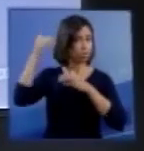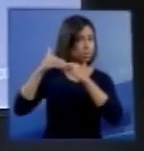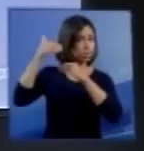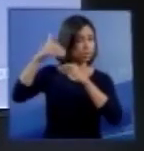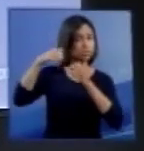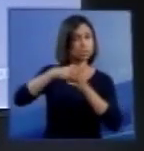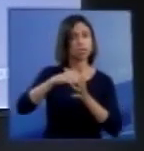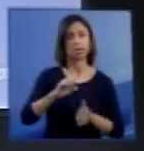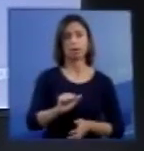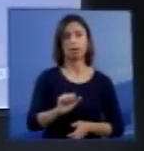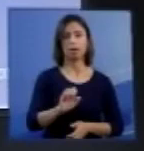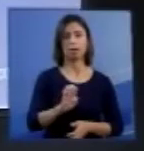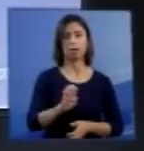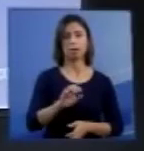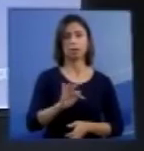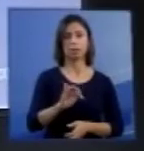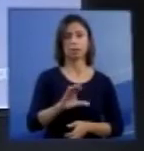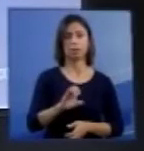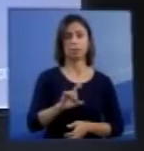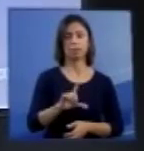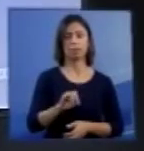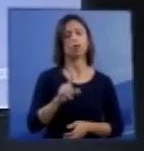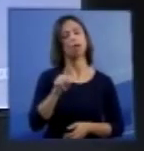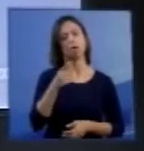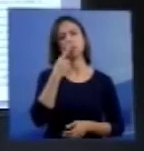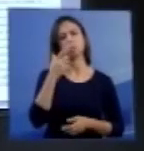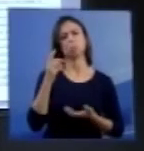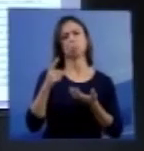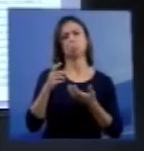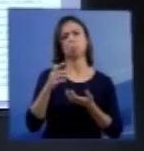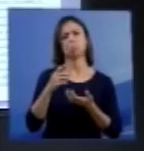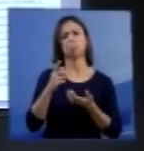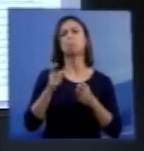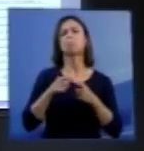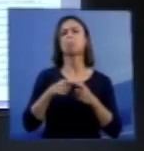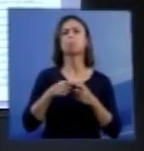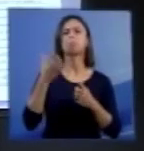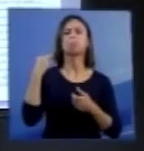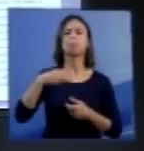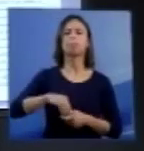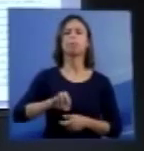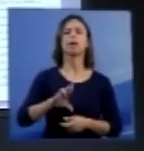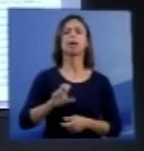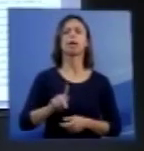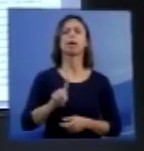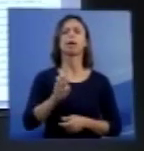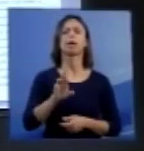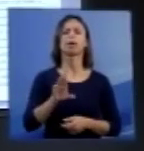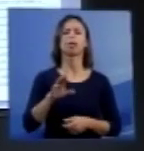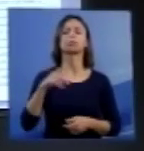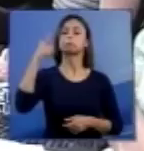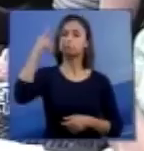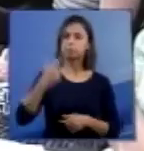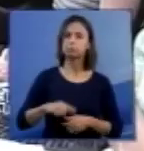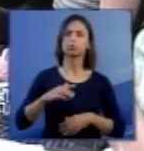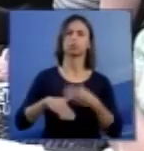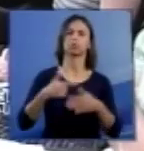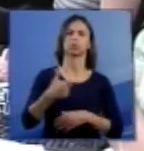Essa é uma hipótese recente de Merckx. e o Merckx repete em 2007.